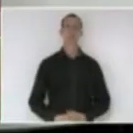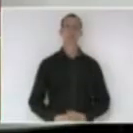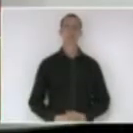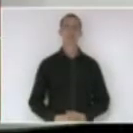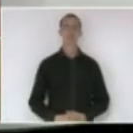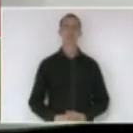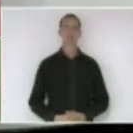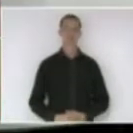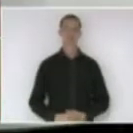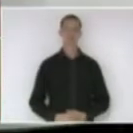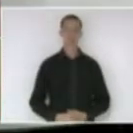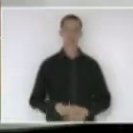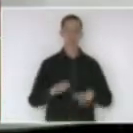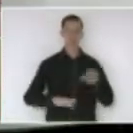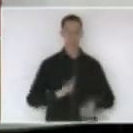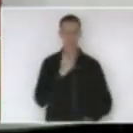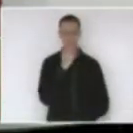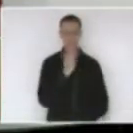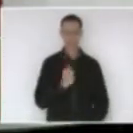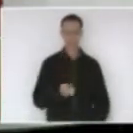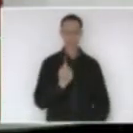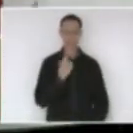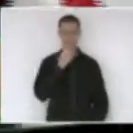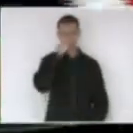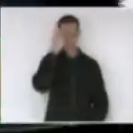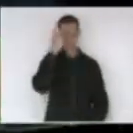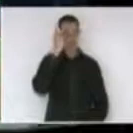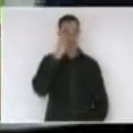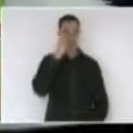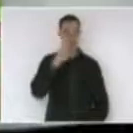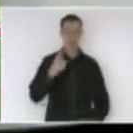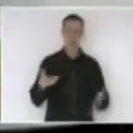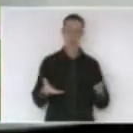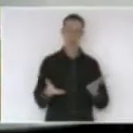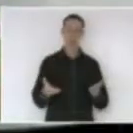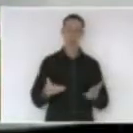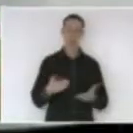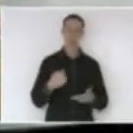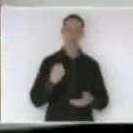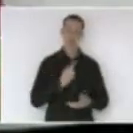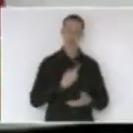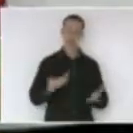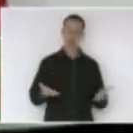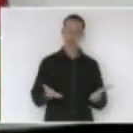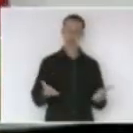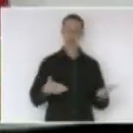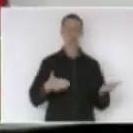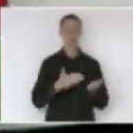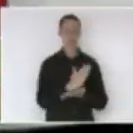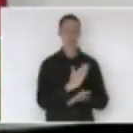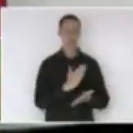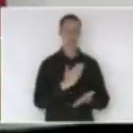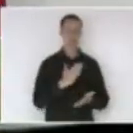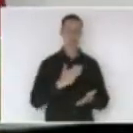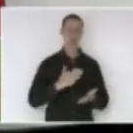Parece estranho para quem está acompanhando a gente hoje aqui que nós estamos agora aprovando as contas de 2 milhões.